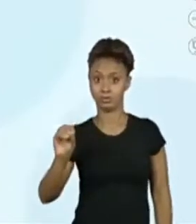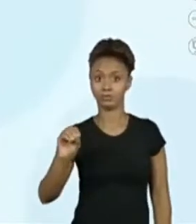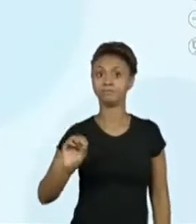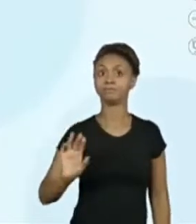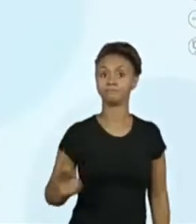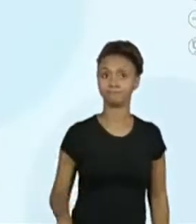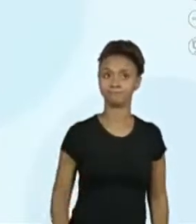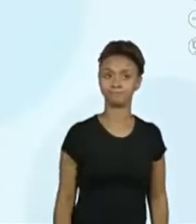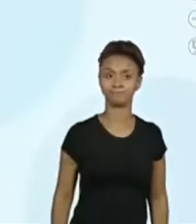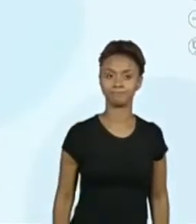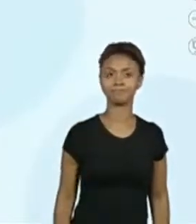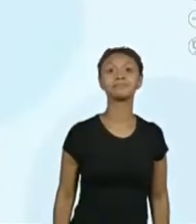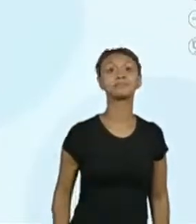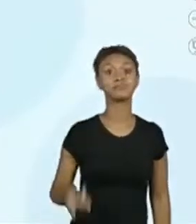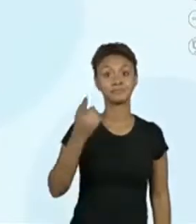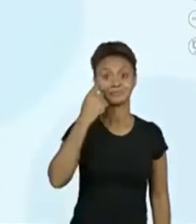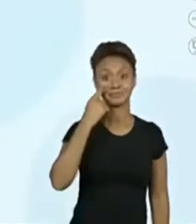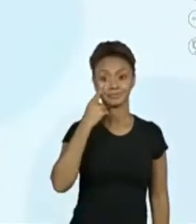Número,